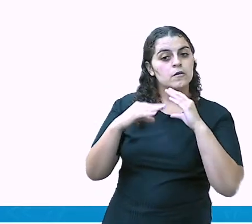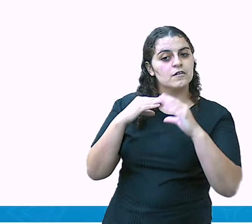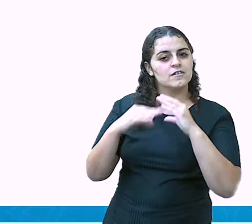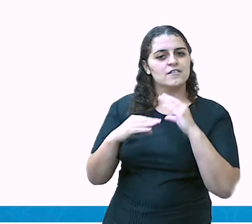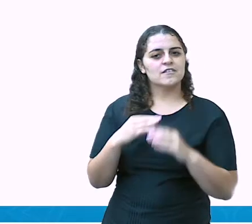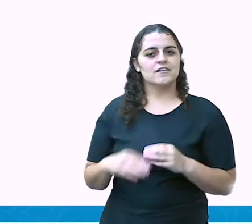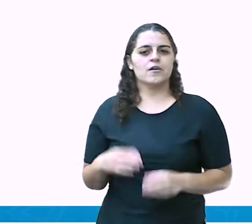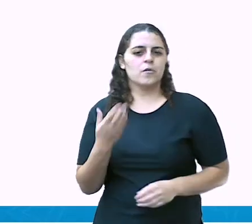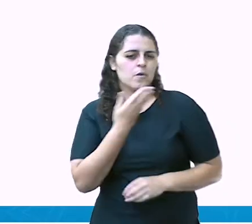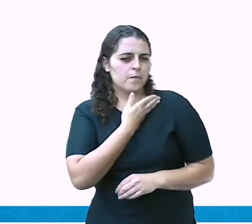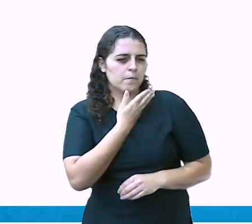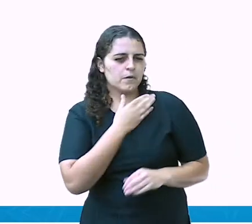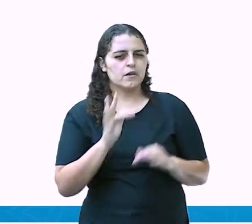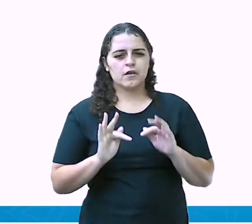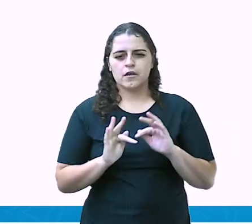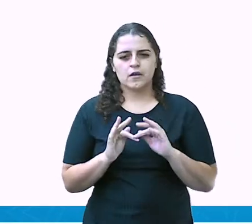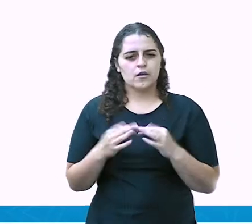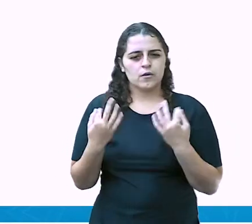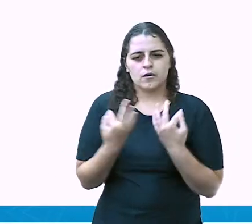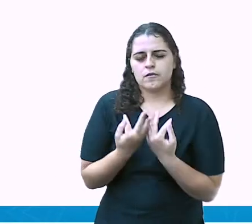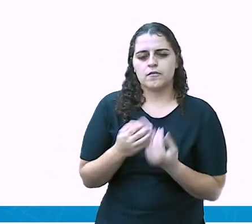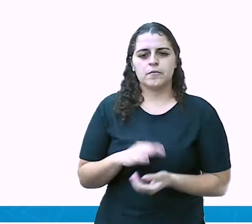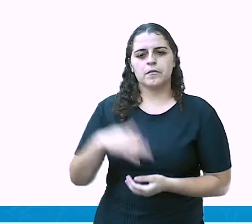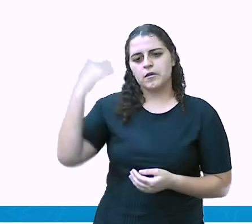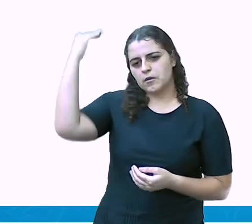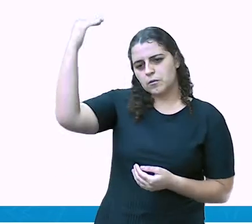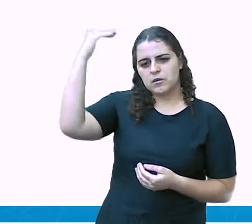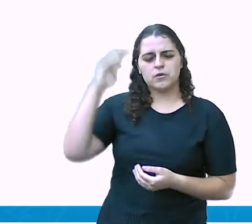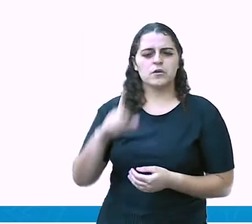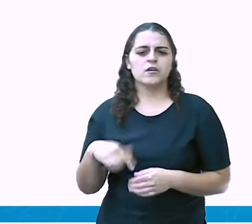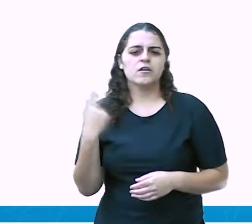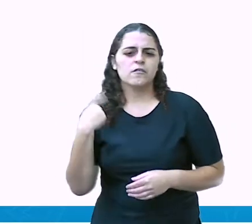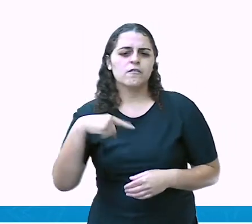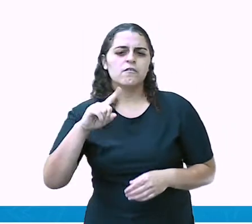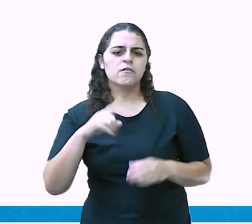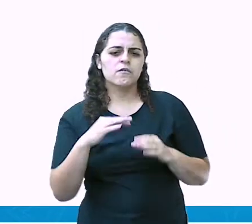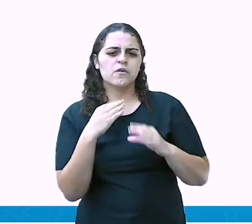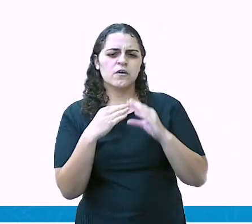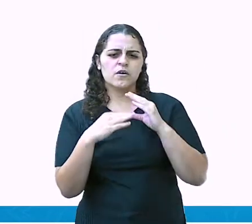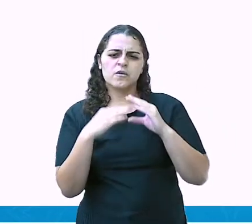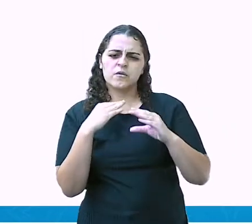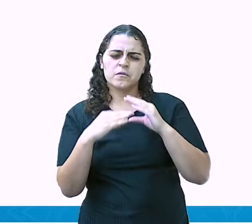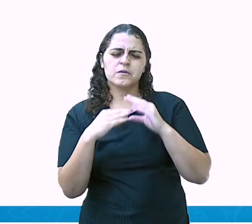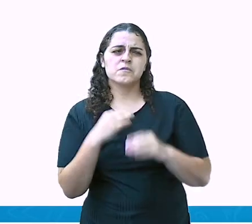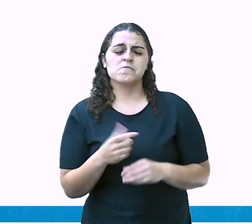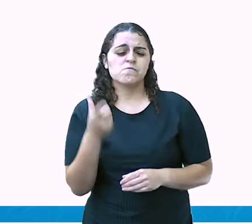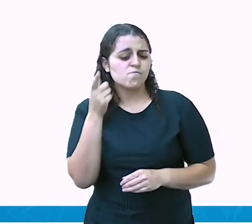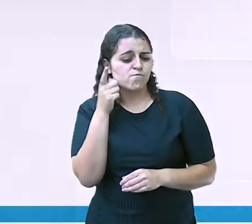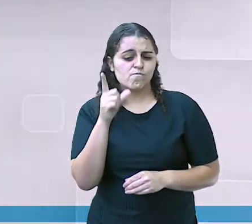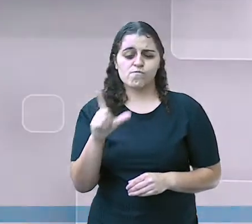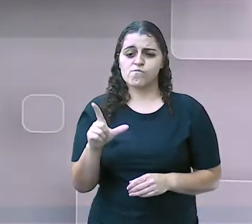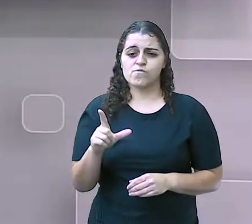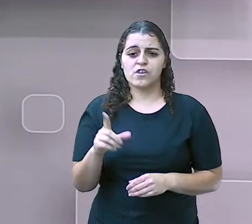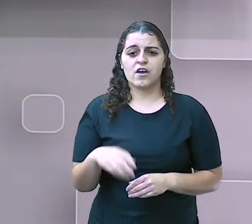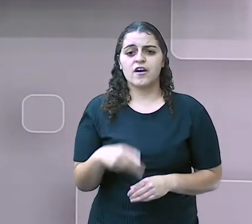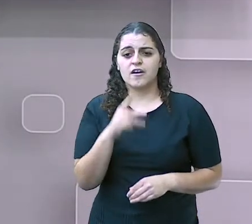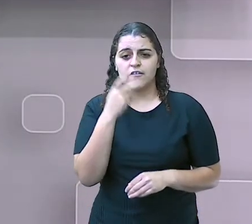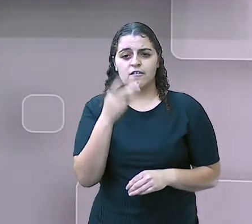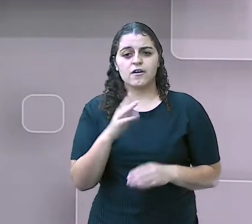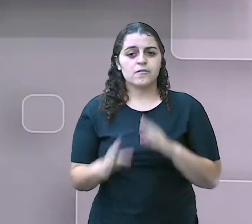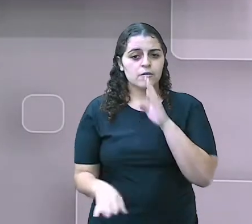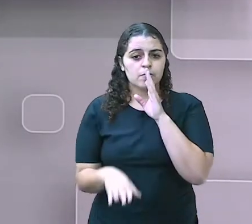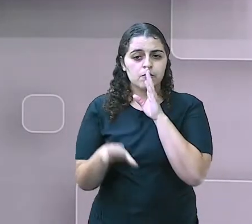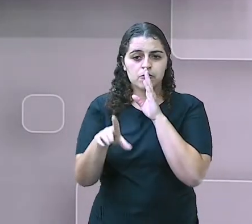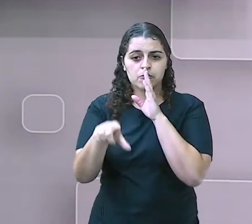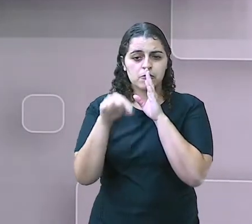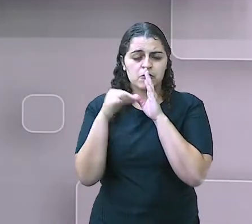conversar com um coleguinha ou com um adulto. E foi para conversar, mas ela não conseguiu. A fala foi bloqueada